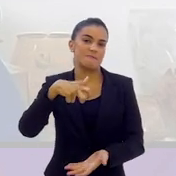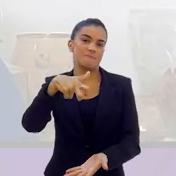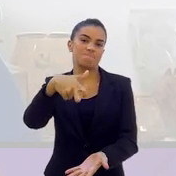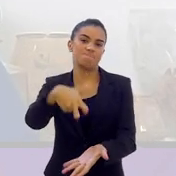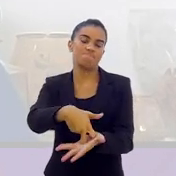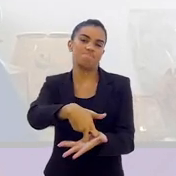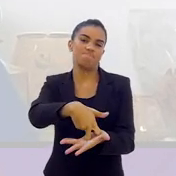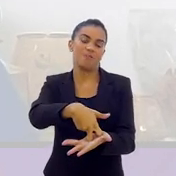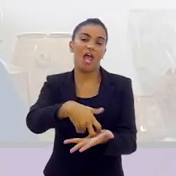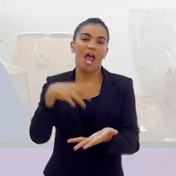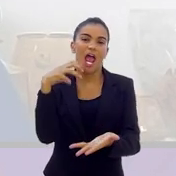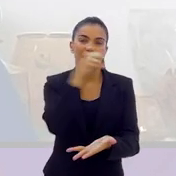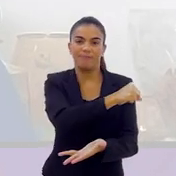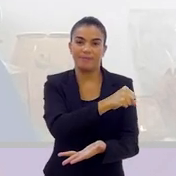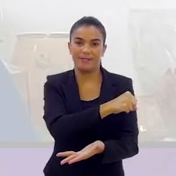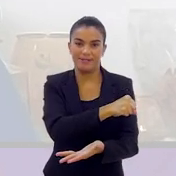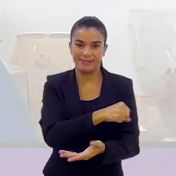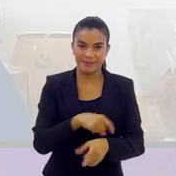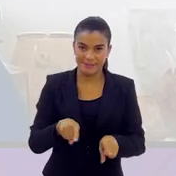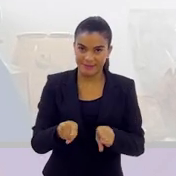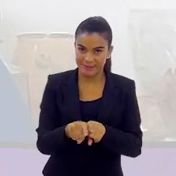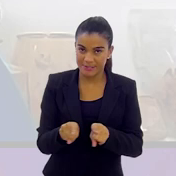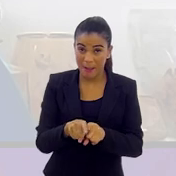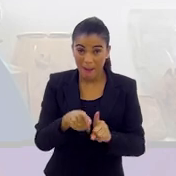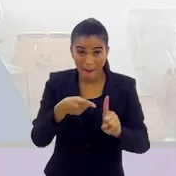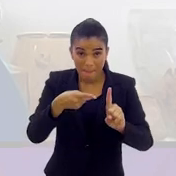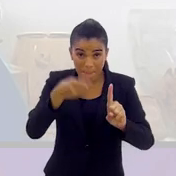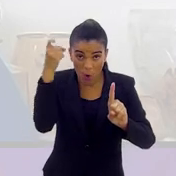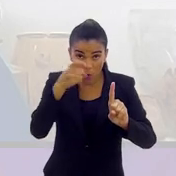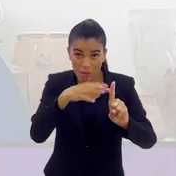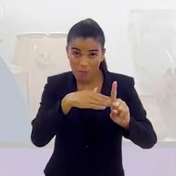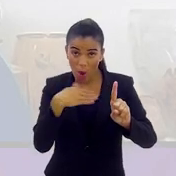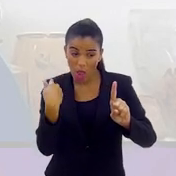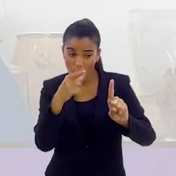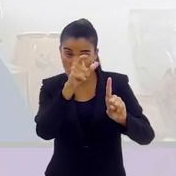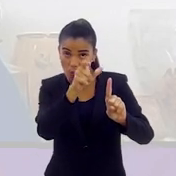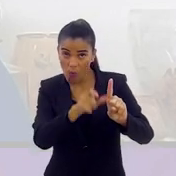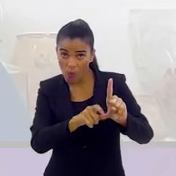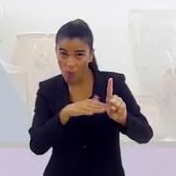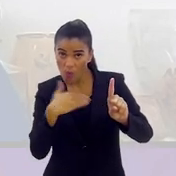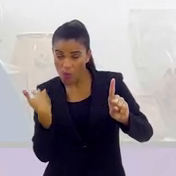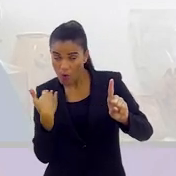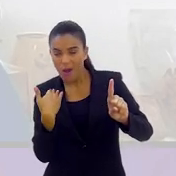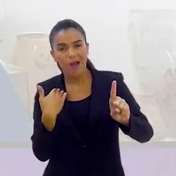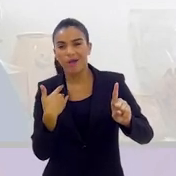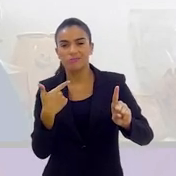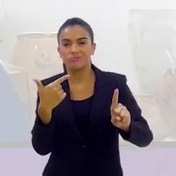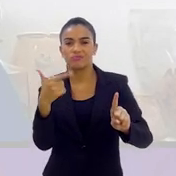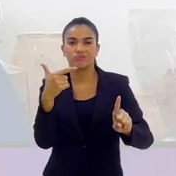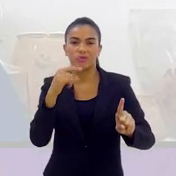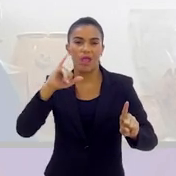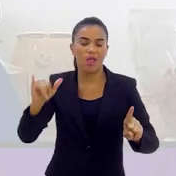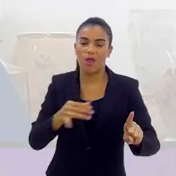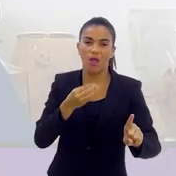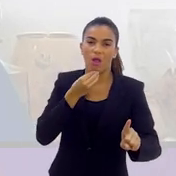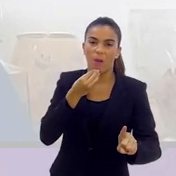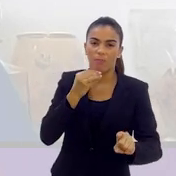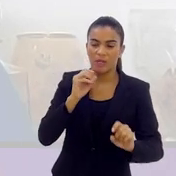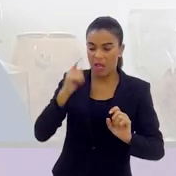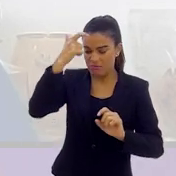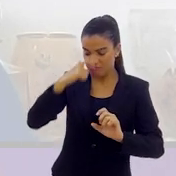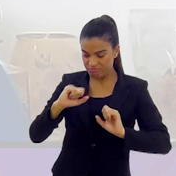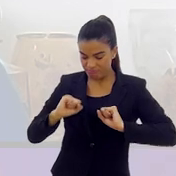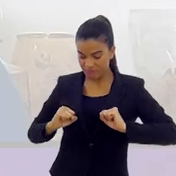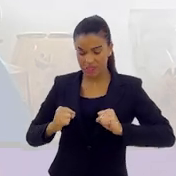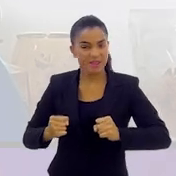mais rápidas. O cara matou, sem chance nenhuma para a